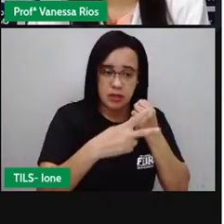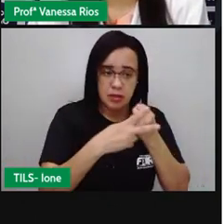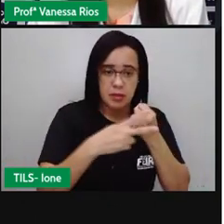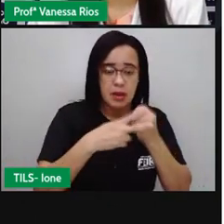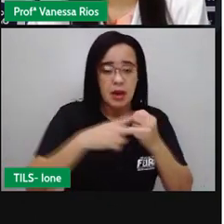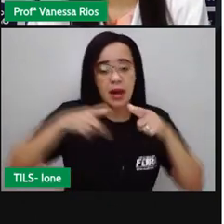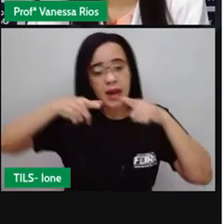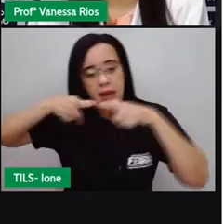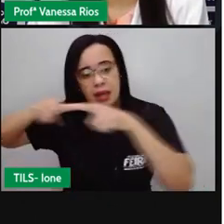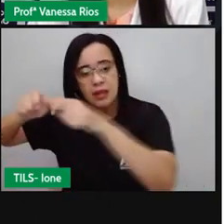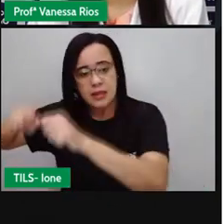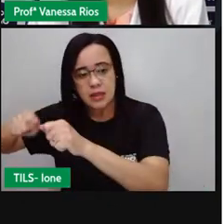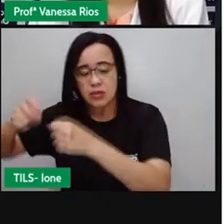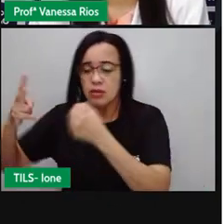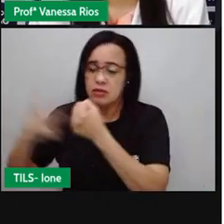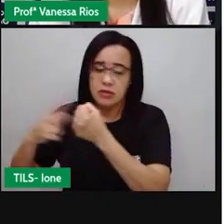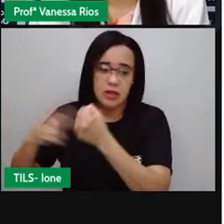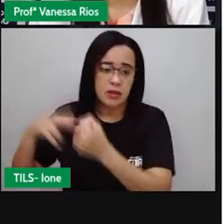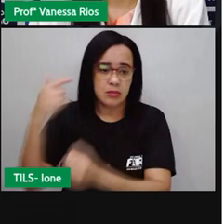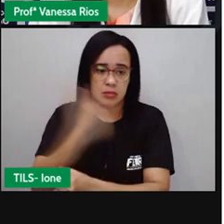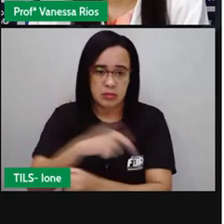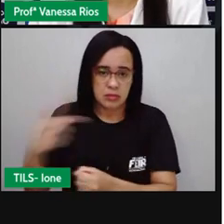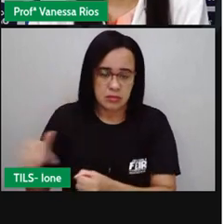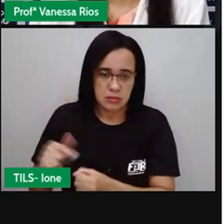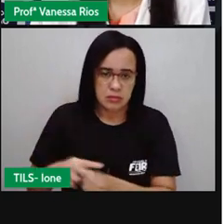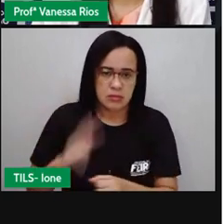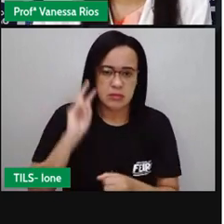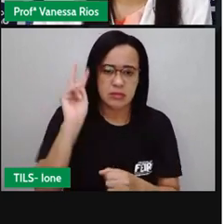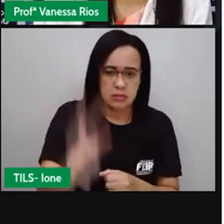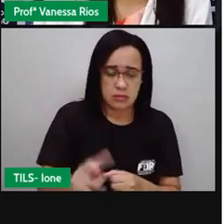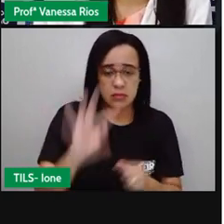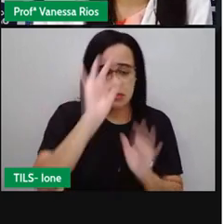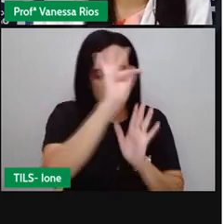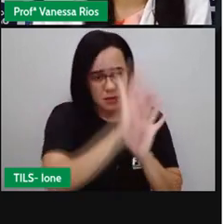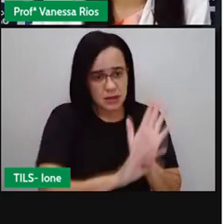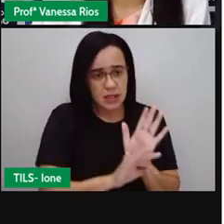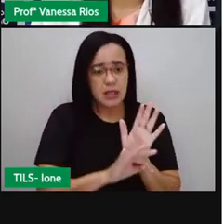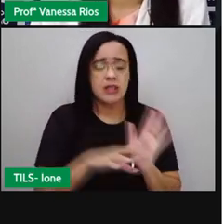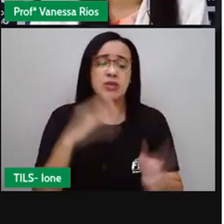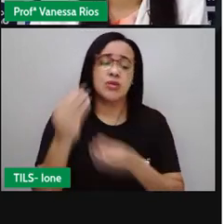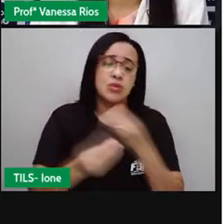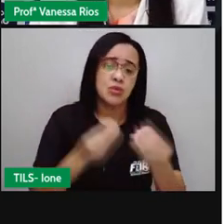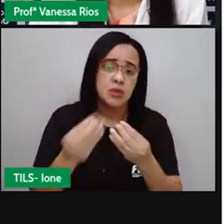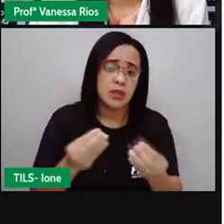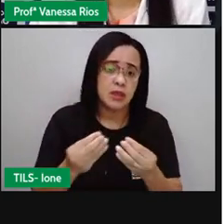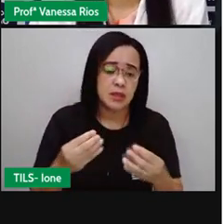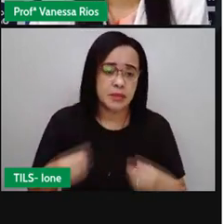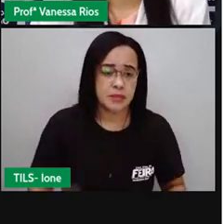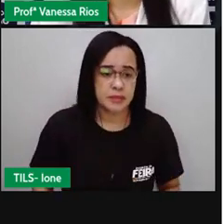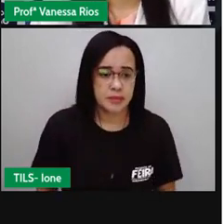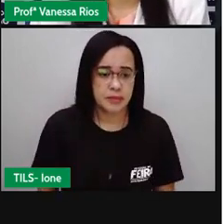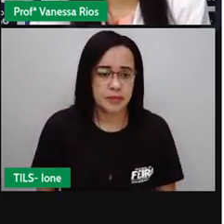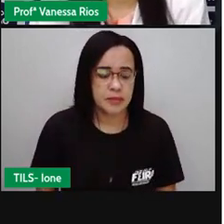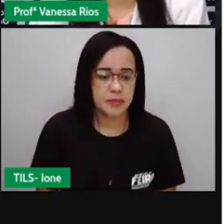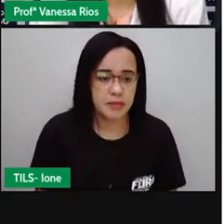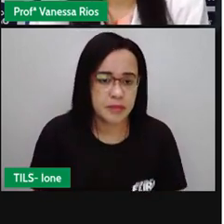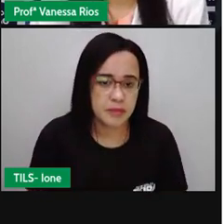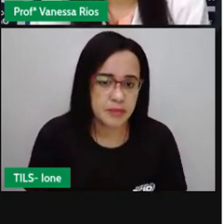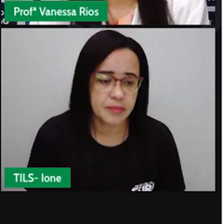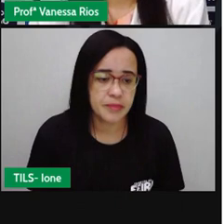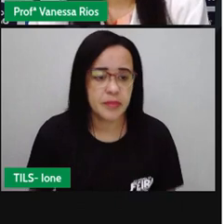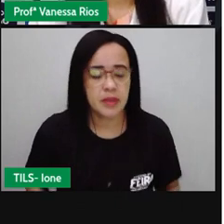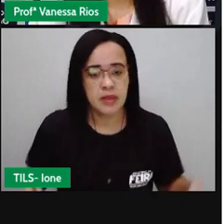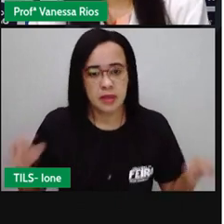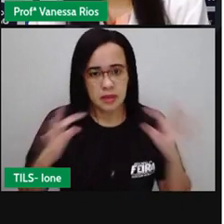observaram aí que a Pro mostrou o texto e nenhuma imagem relacionada ao texto. Então a gente observa aí